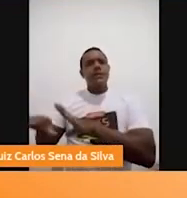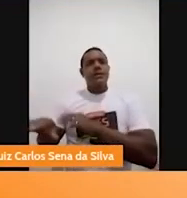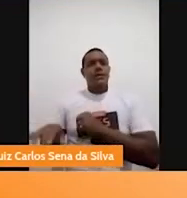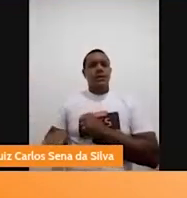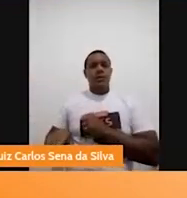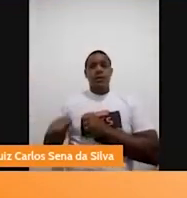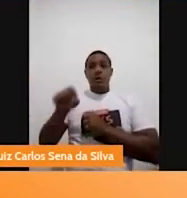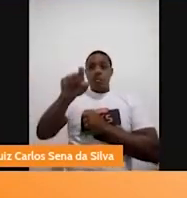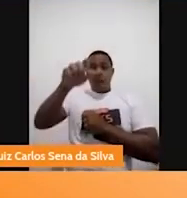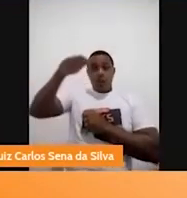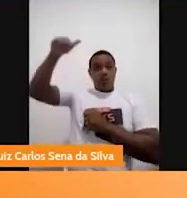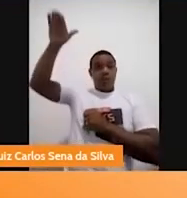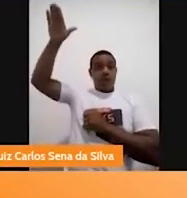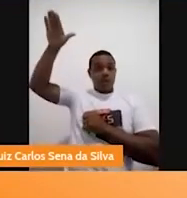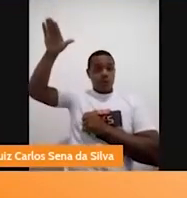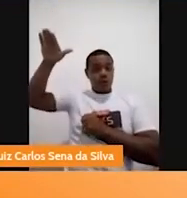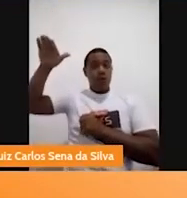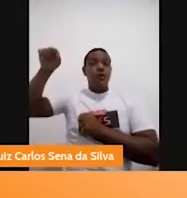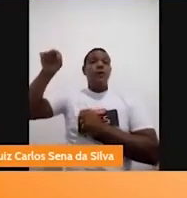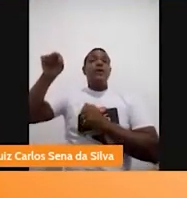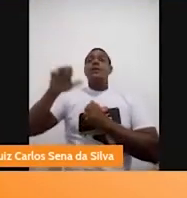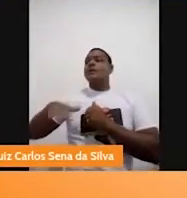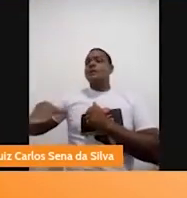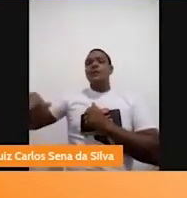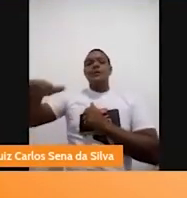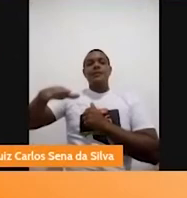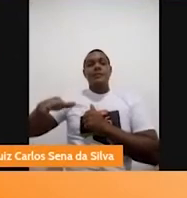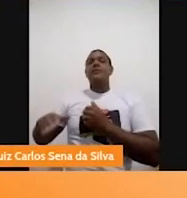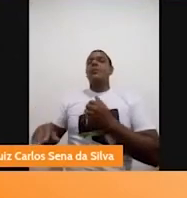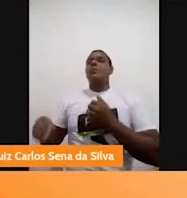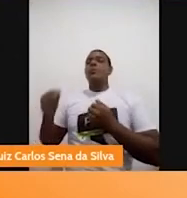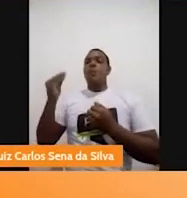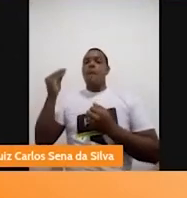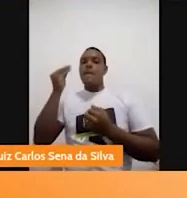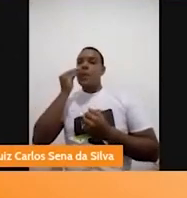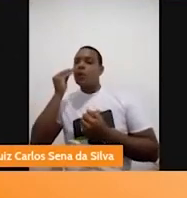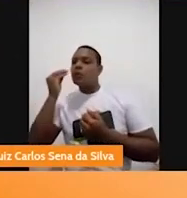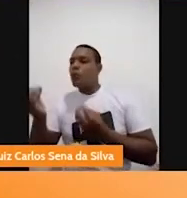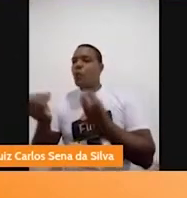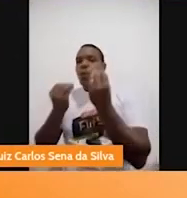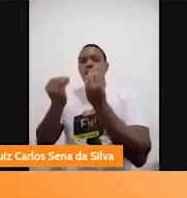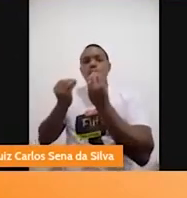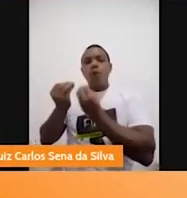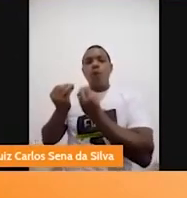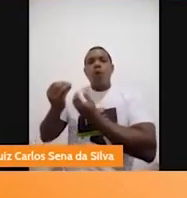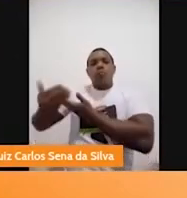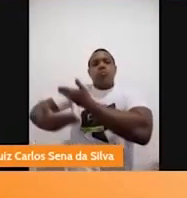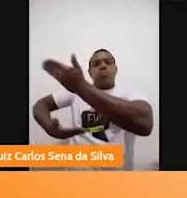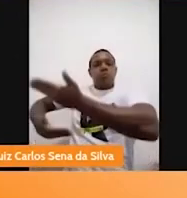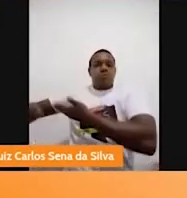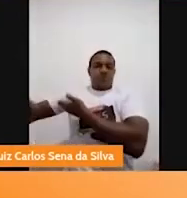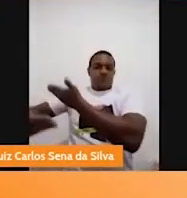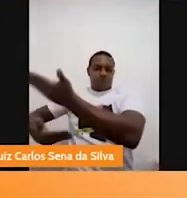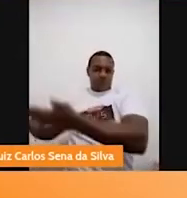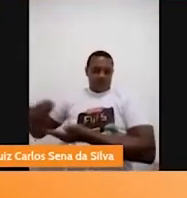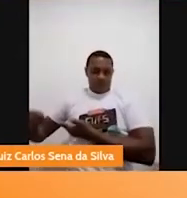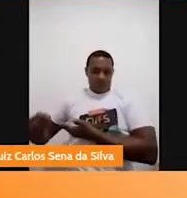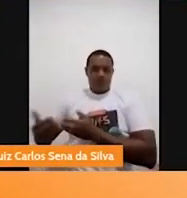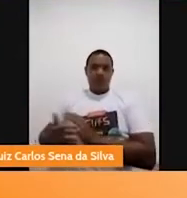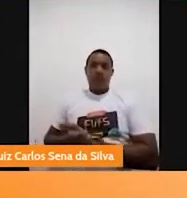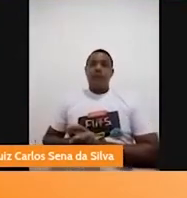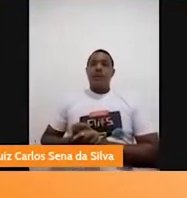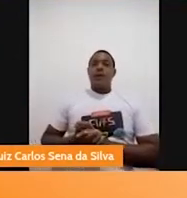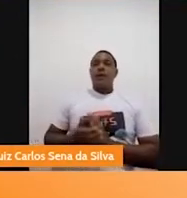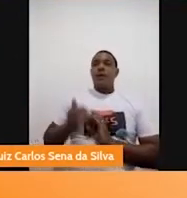aniversário usando um tampão. Um tampão. E achei sensacional. E recomendo. Vamos primeiro